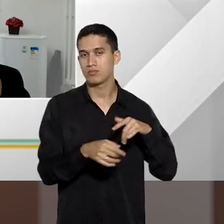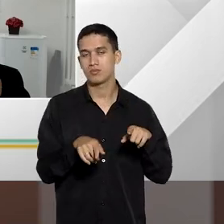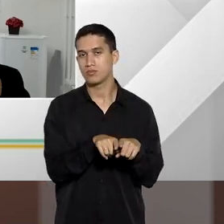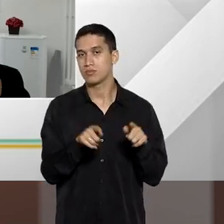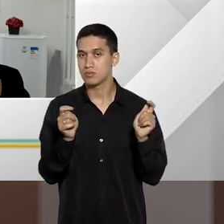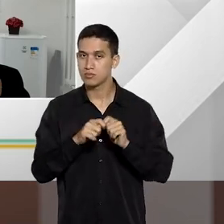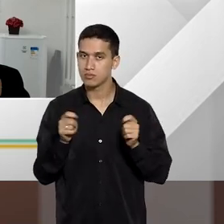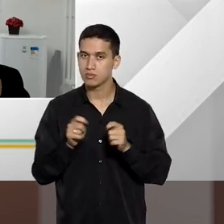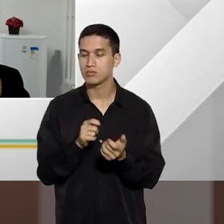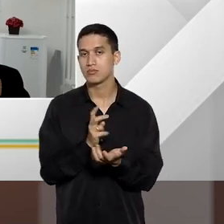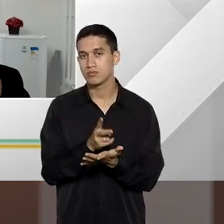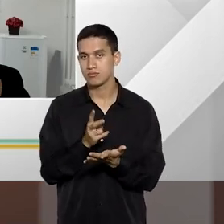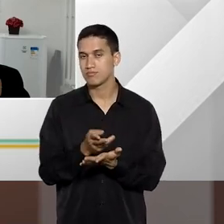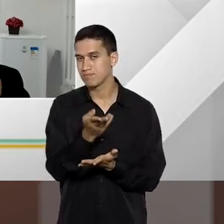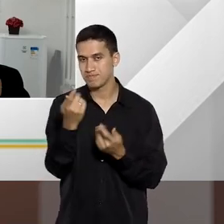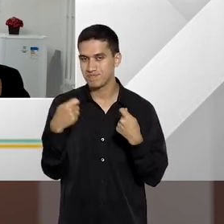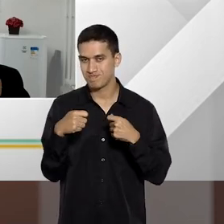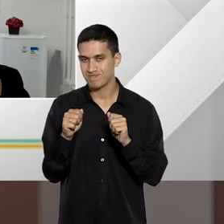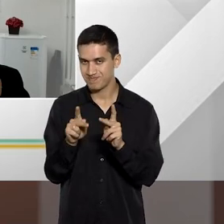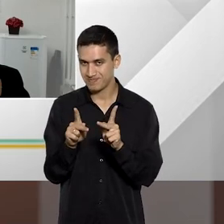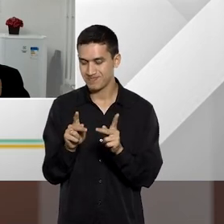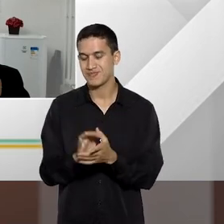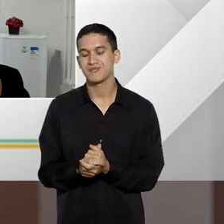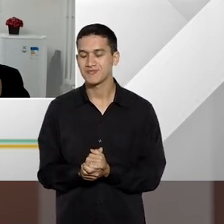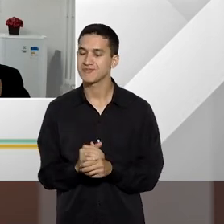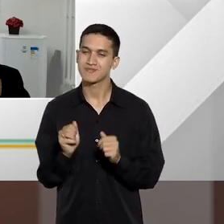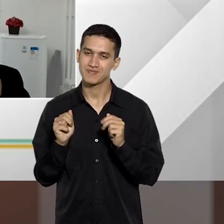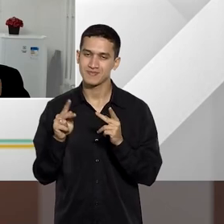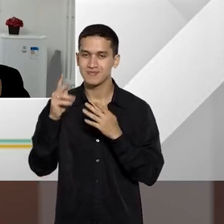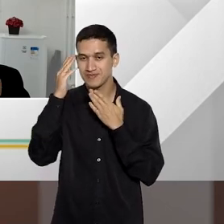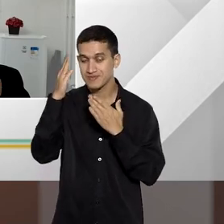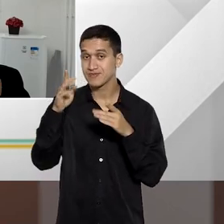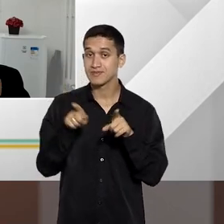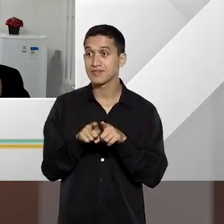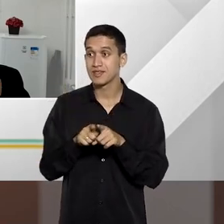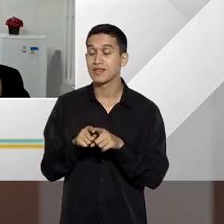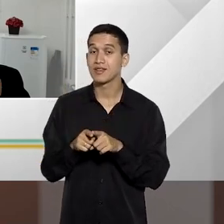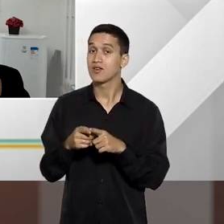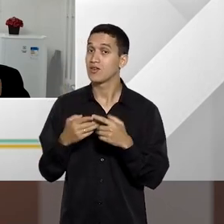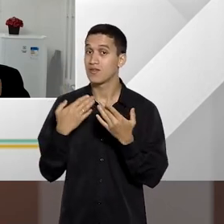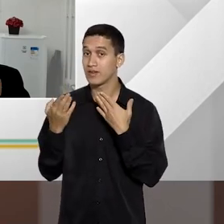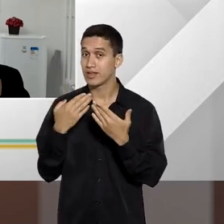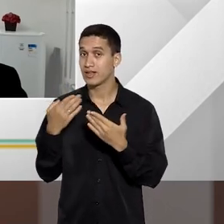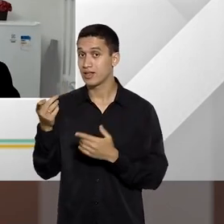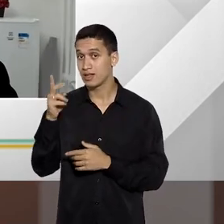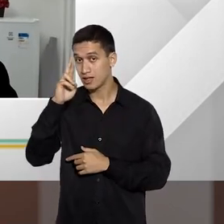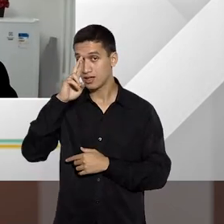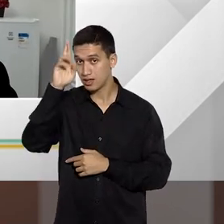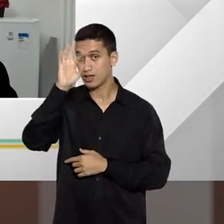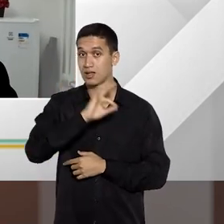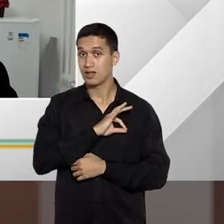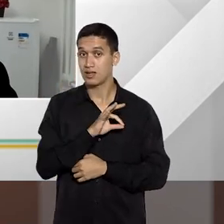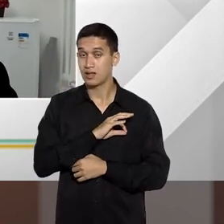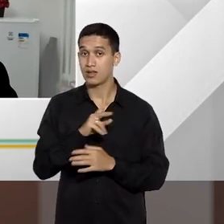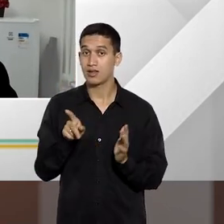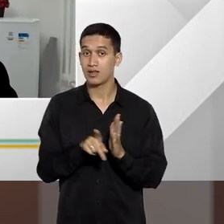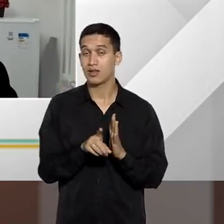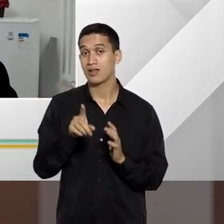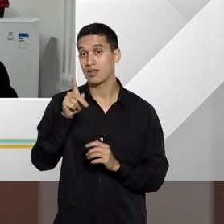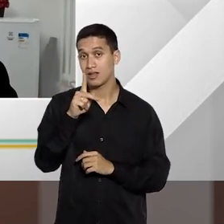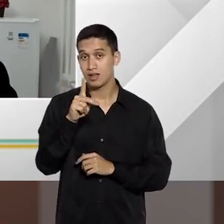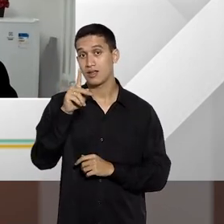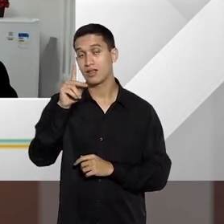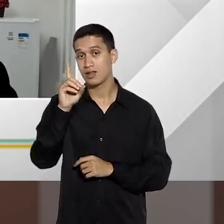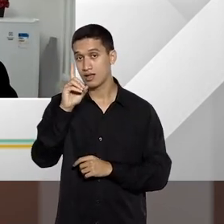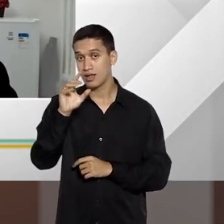disposição sempre, se você precisar. Muito obrigada. Conversamos também com o delegado da Polícia Civil do DF e professor